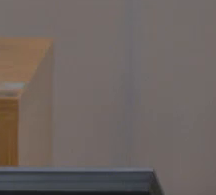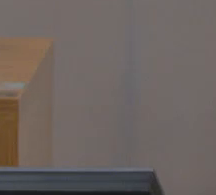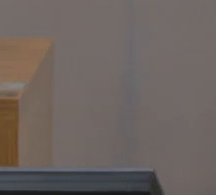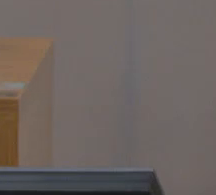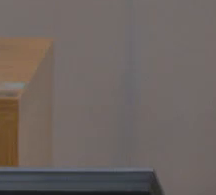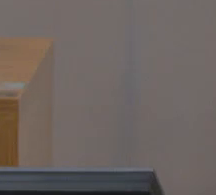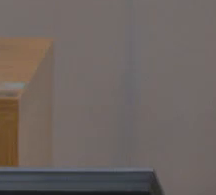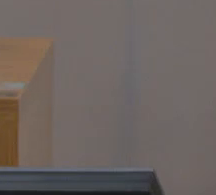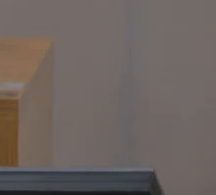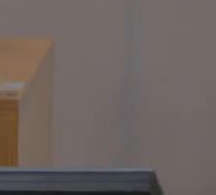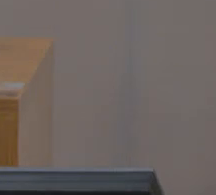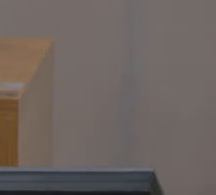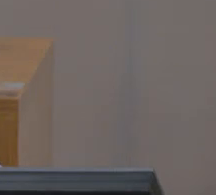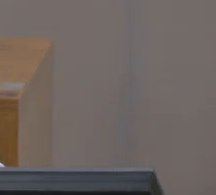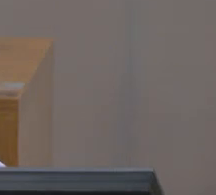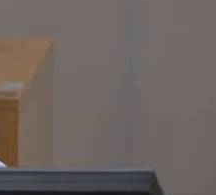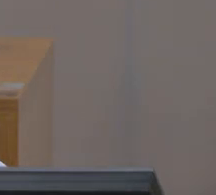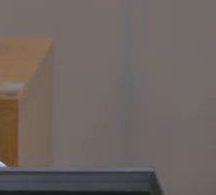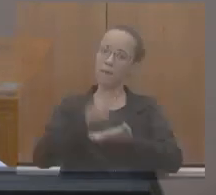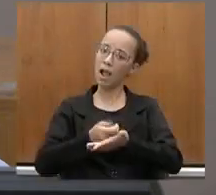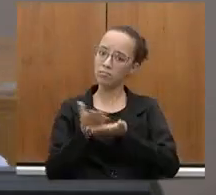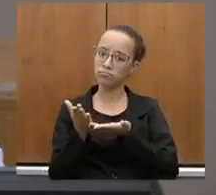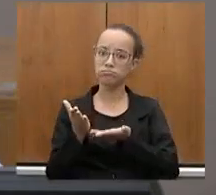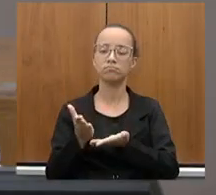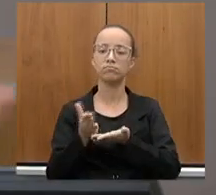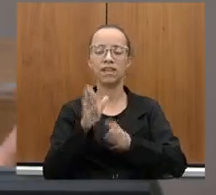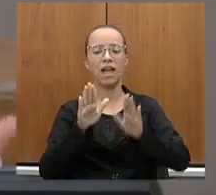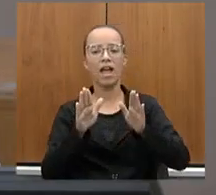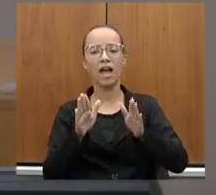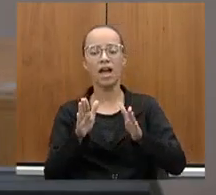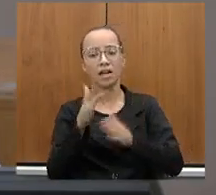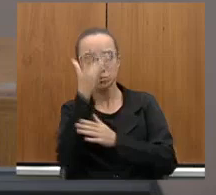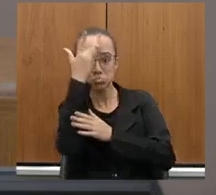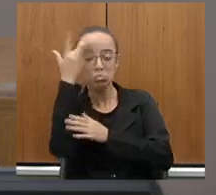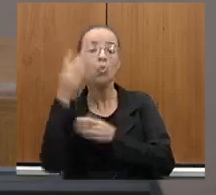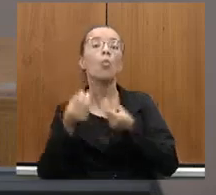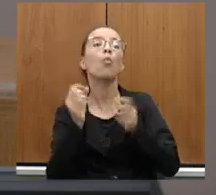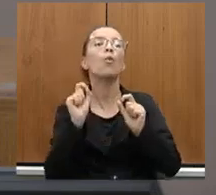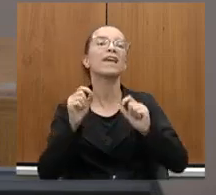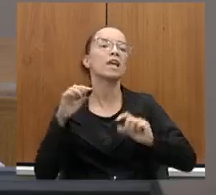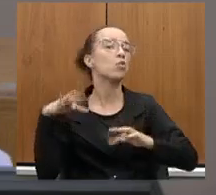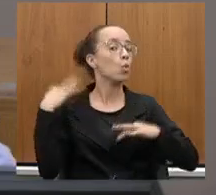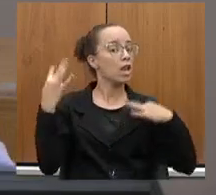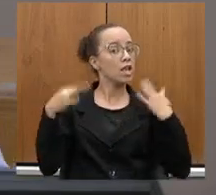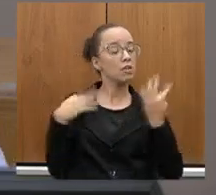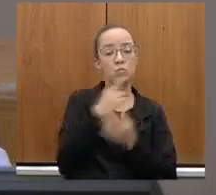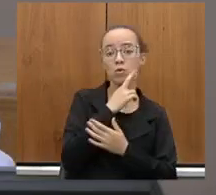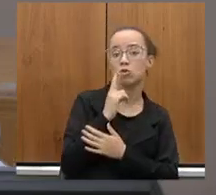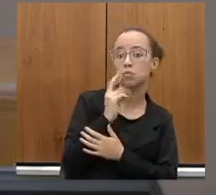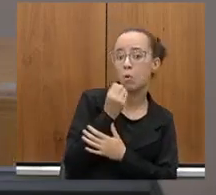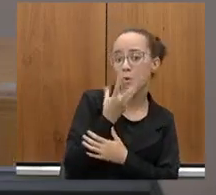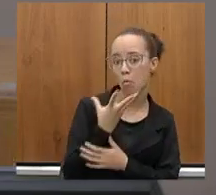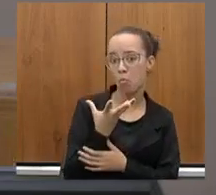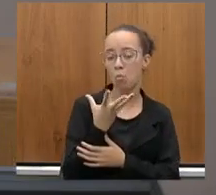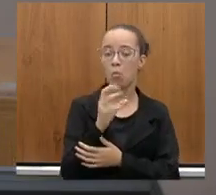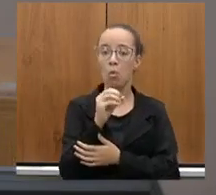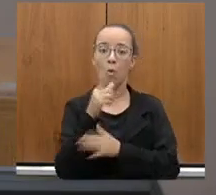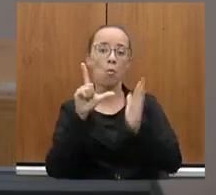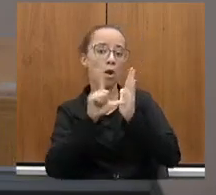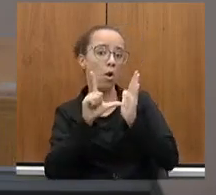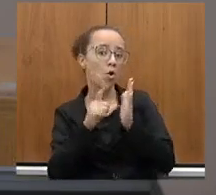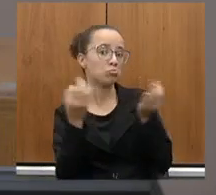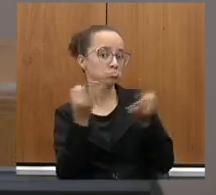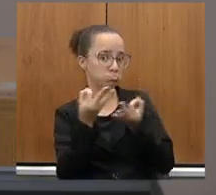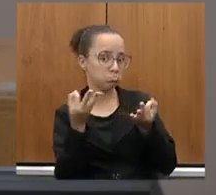manutenção, e quem paga por isso? Aquelas pessoas que o turista, que vai ter um restaurante bom, vai ter uma loja